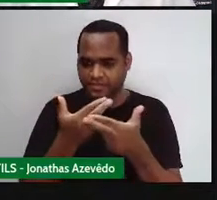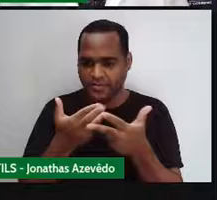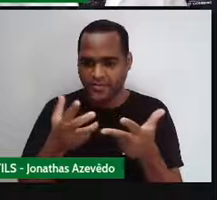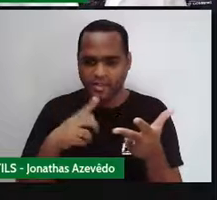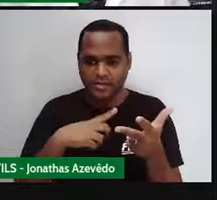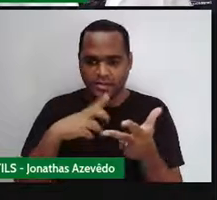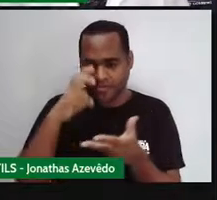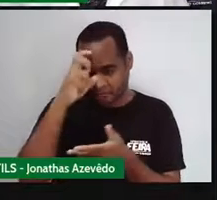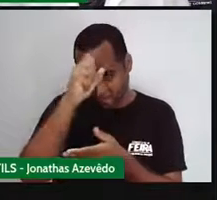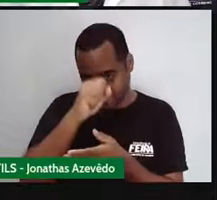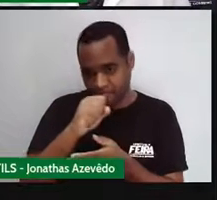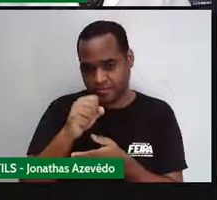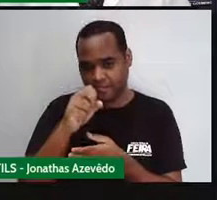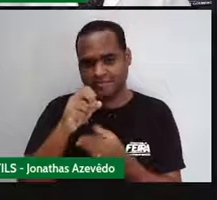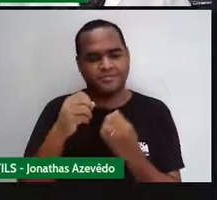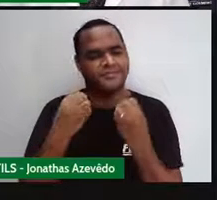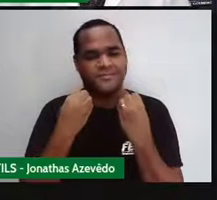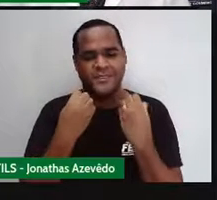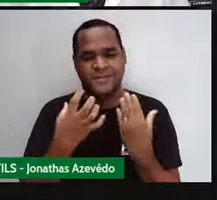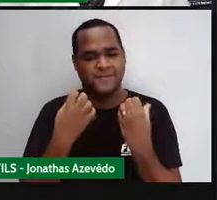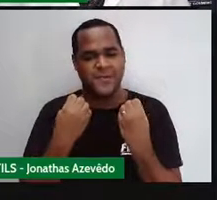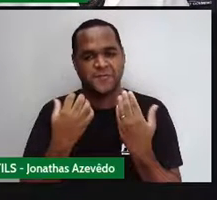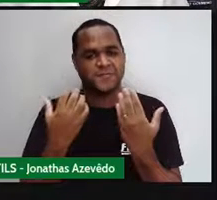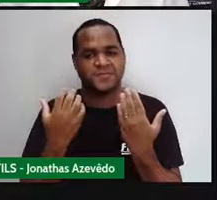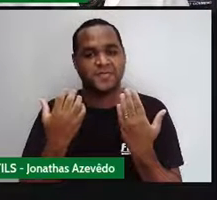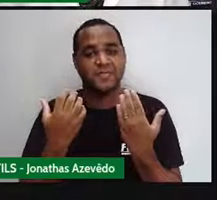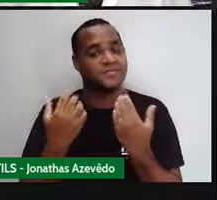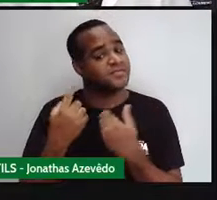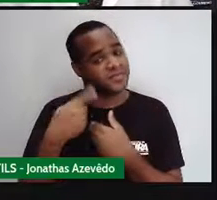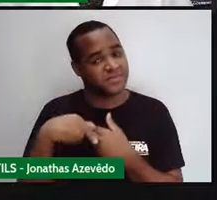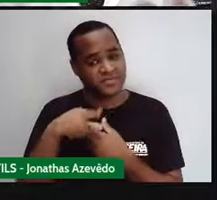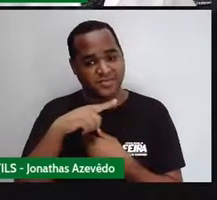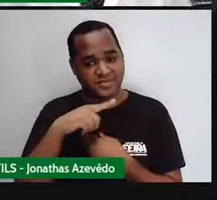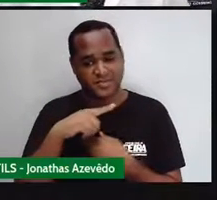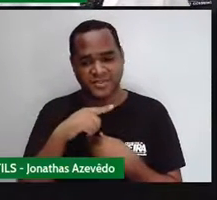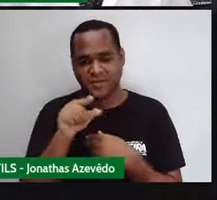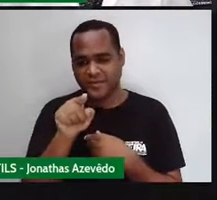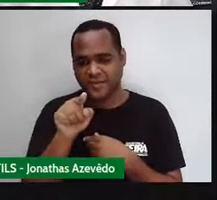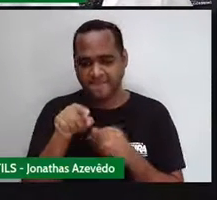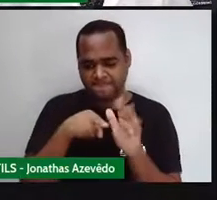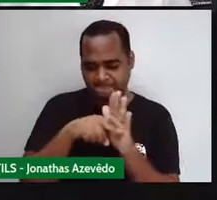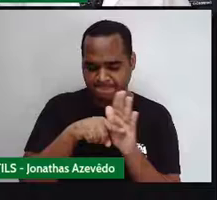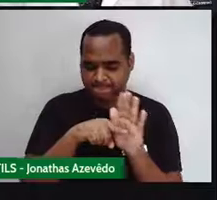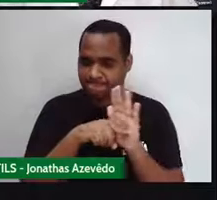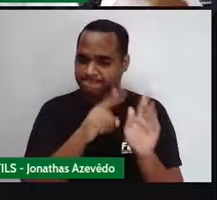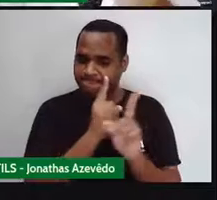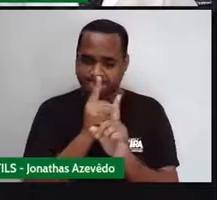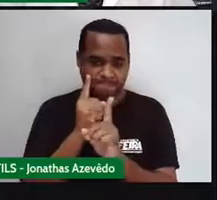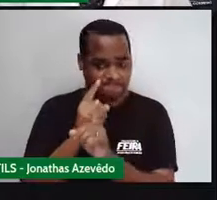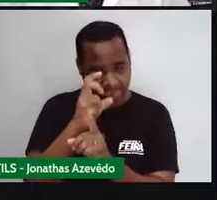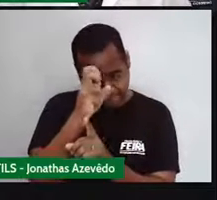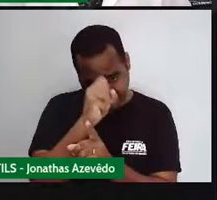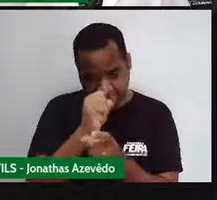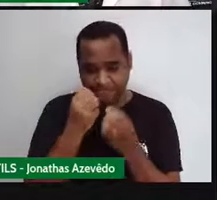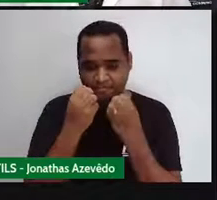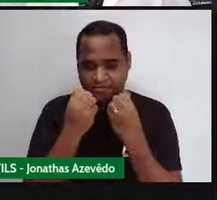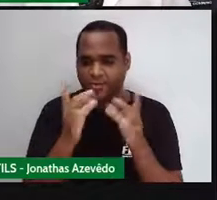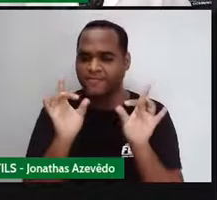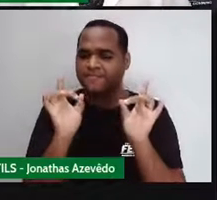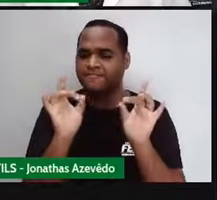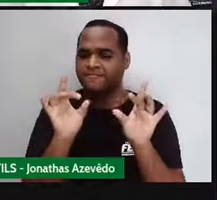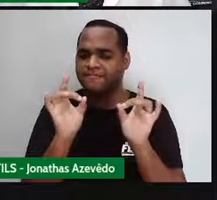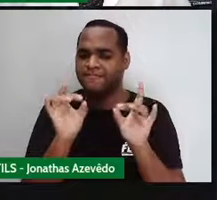aprender. Então, que tal, né? Investigar para aprender é uma ótima